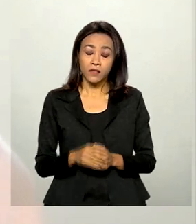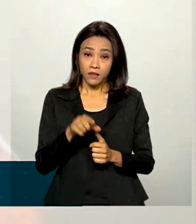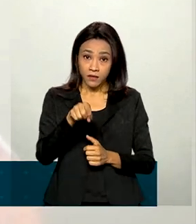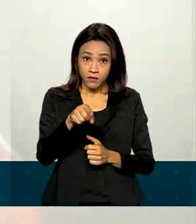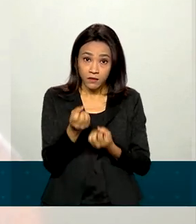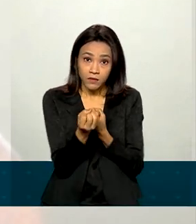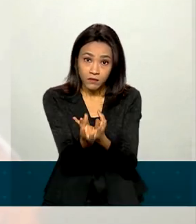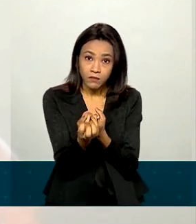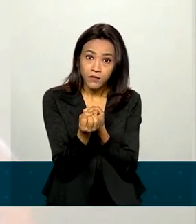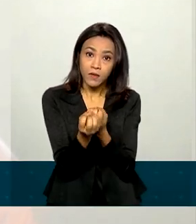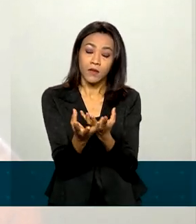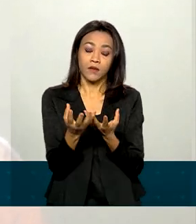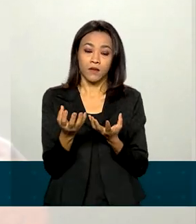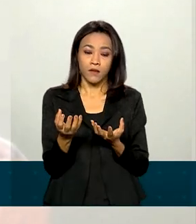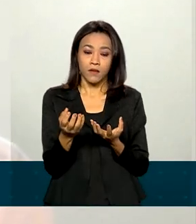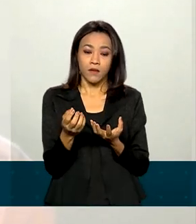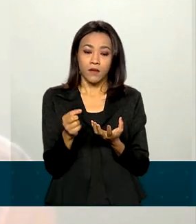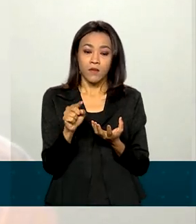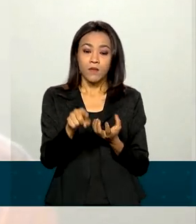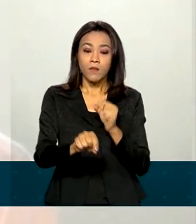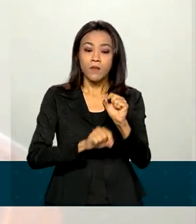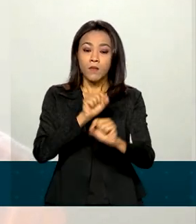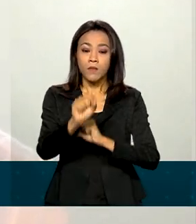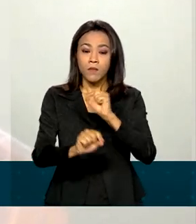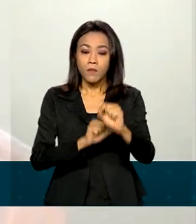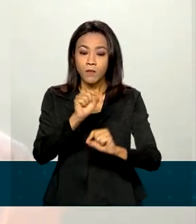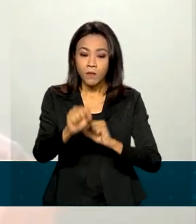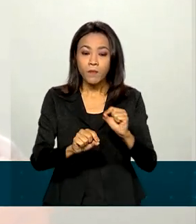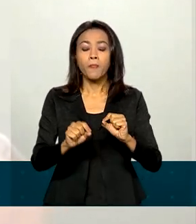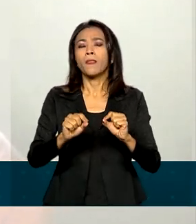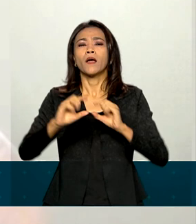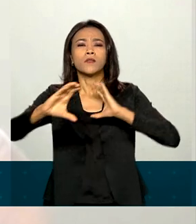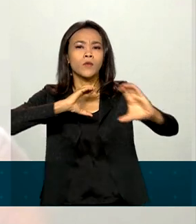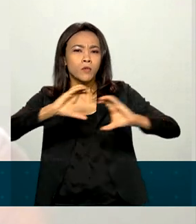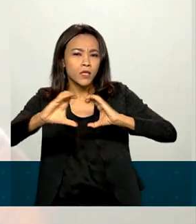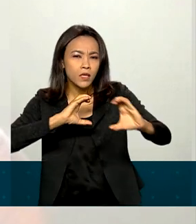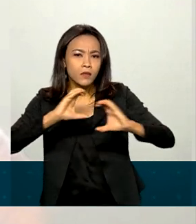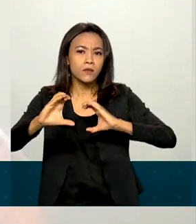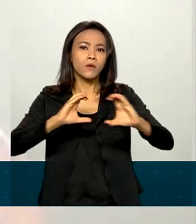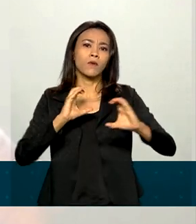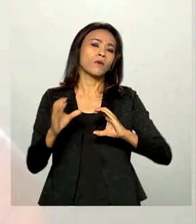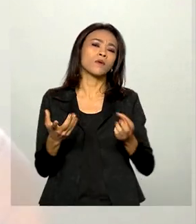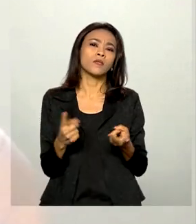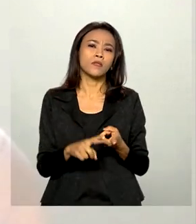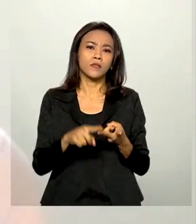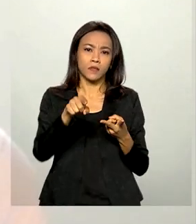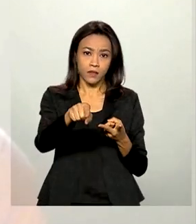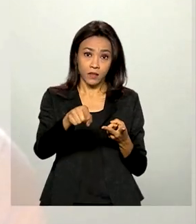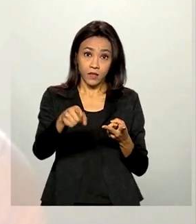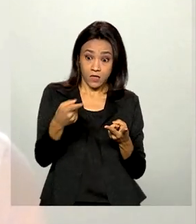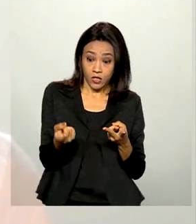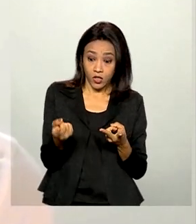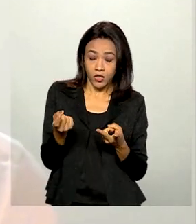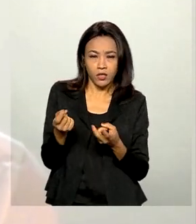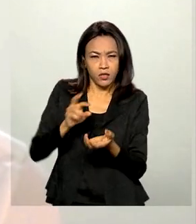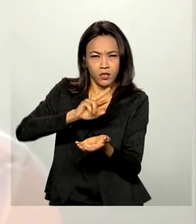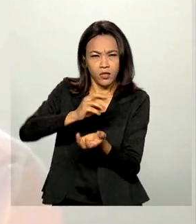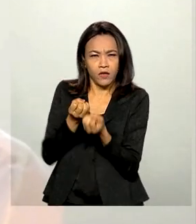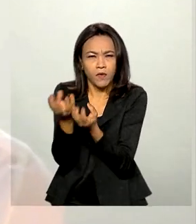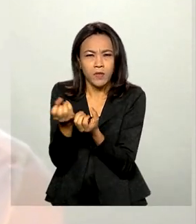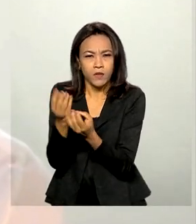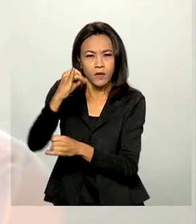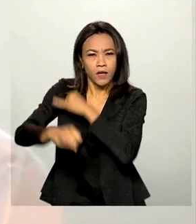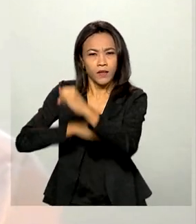comunicação foram as telecomunicações, portais e provedores de conteúdo pela internet e